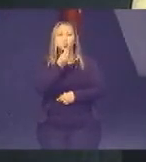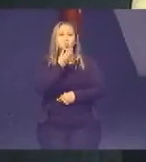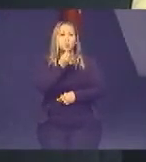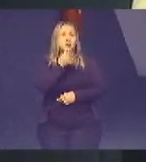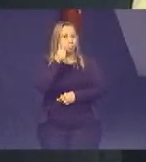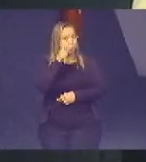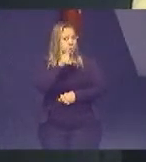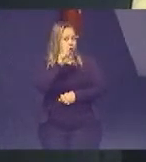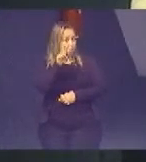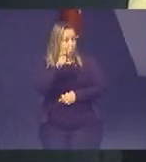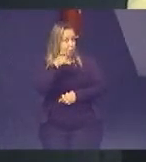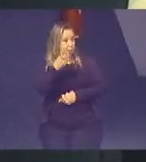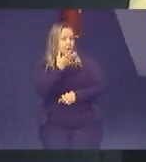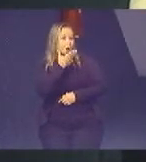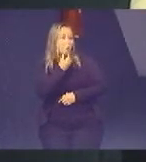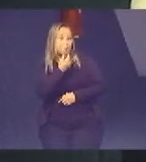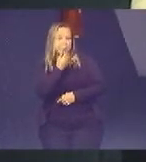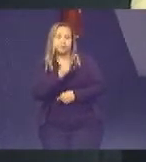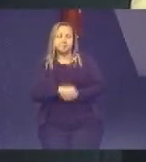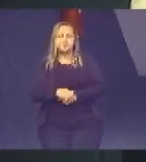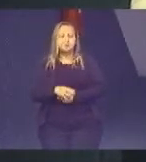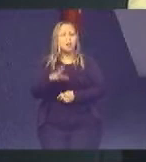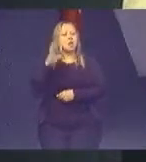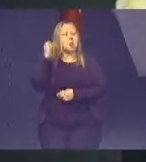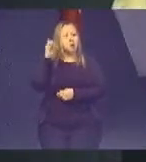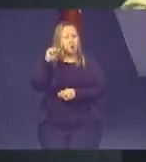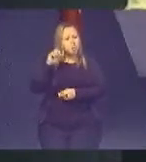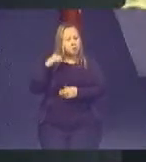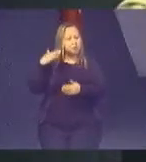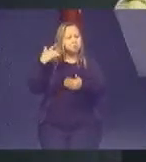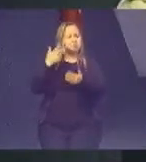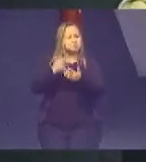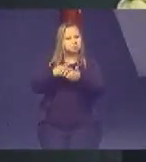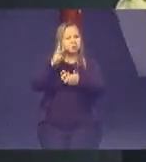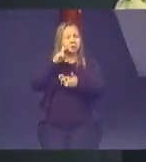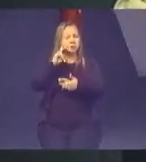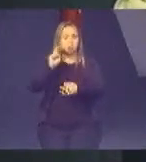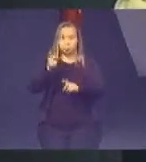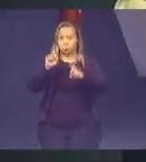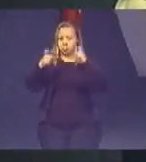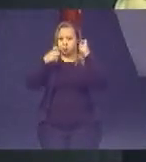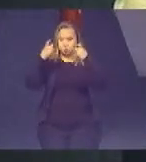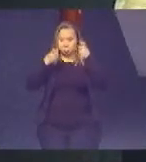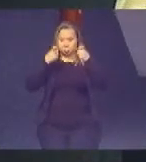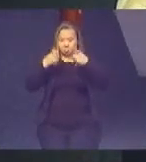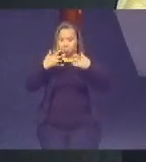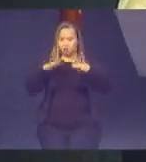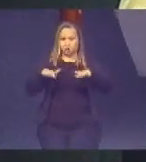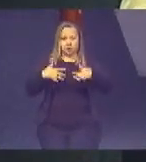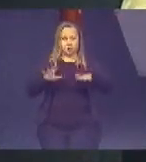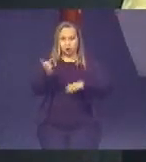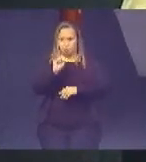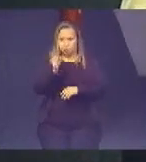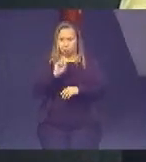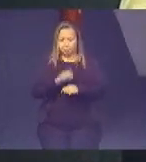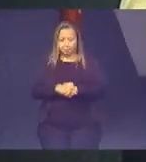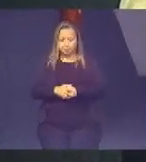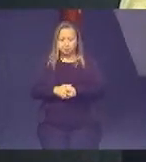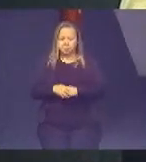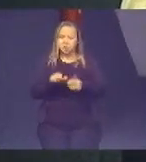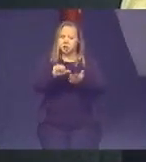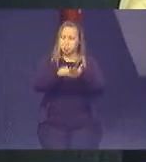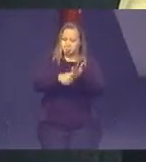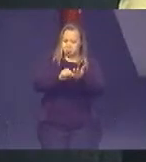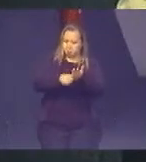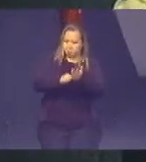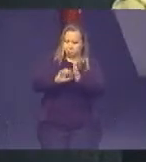Aí comecei a atender, eu ouvi a sua história, eu disse para ela assim, olha, não se preocupe, se você está com todos os seus documentos aqui,